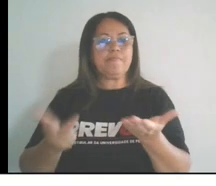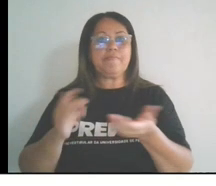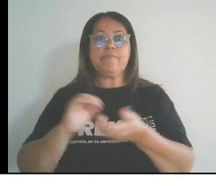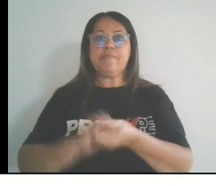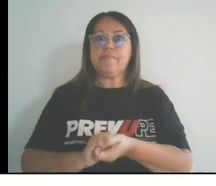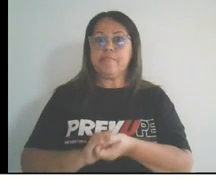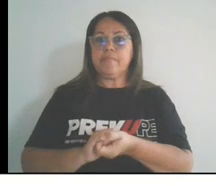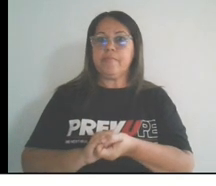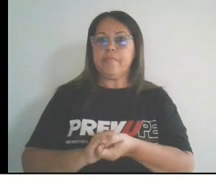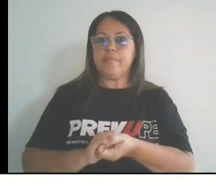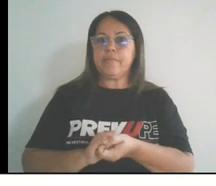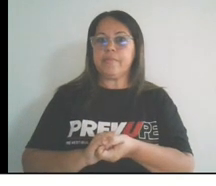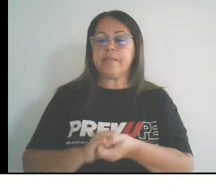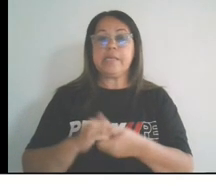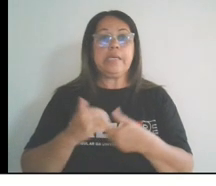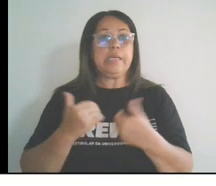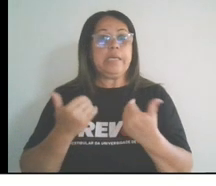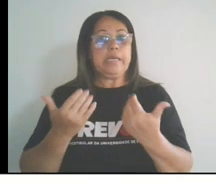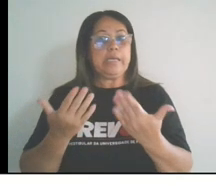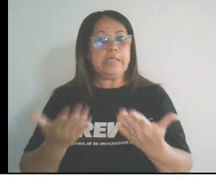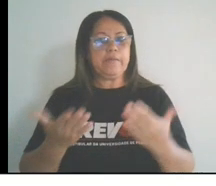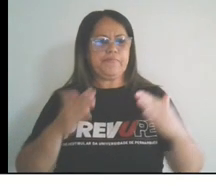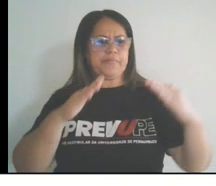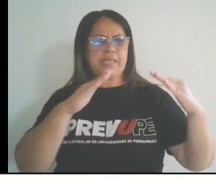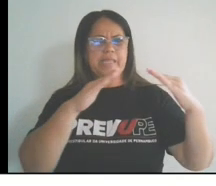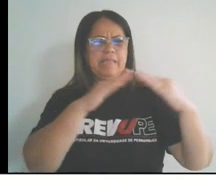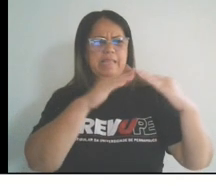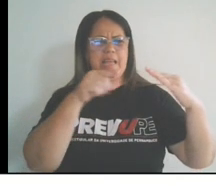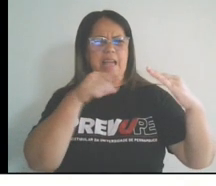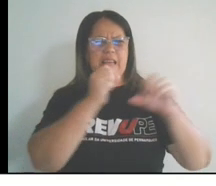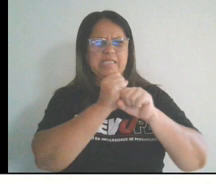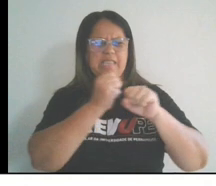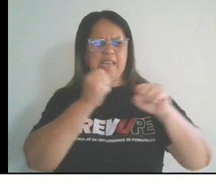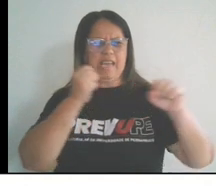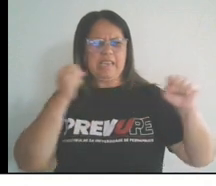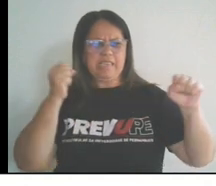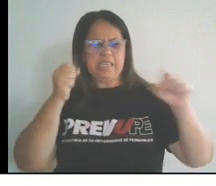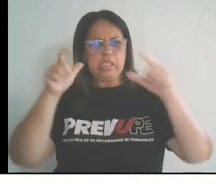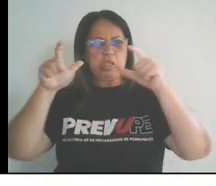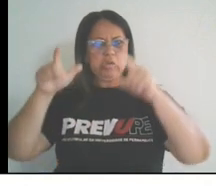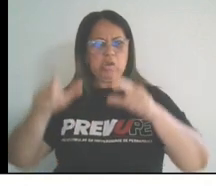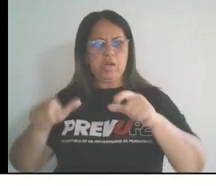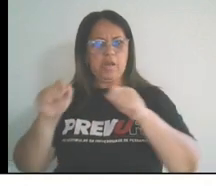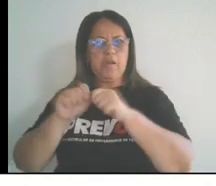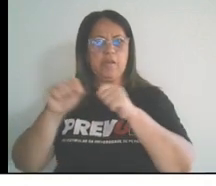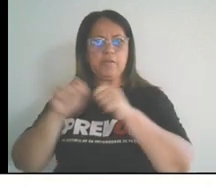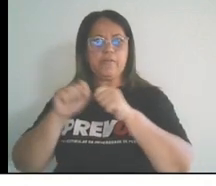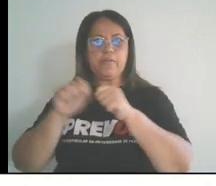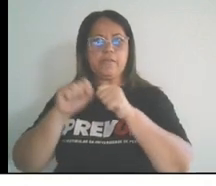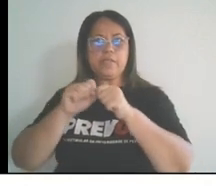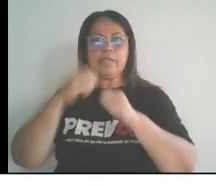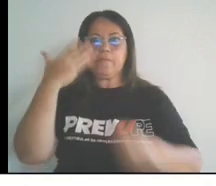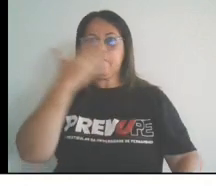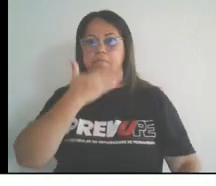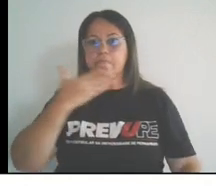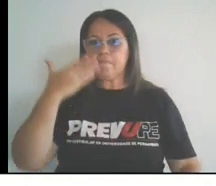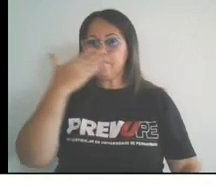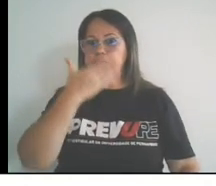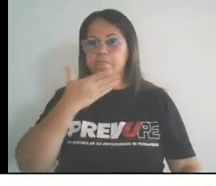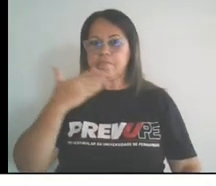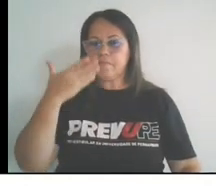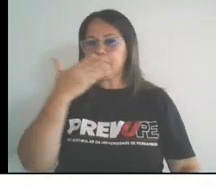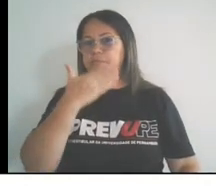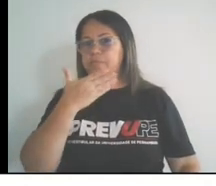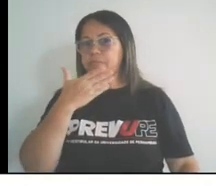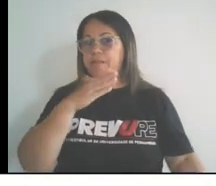A Casa Grande e Seisala,